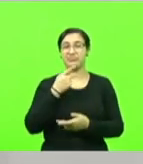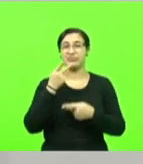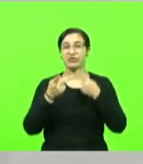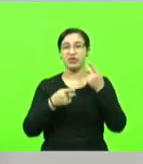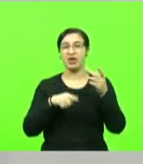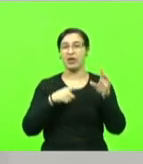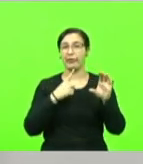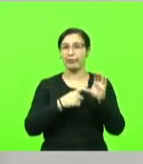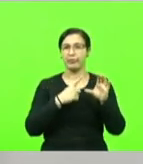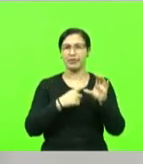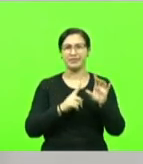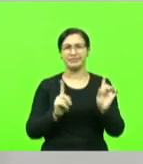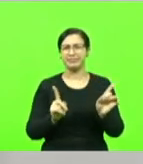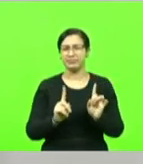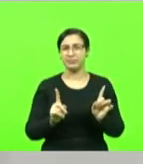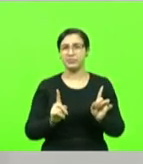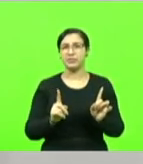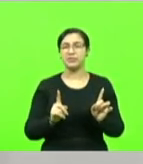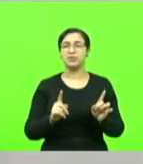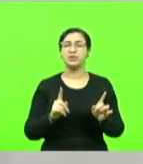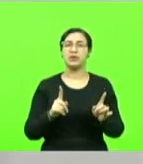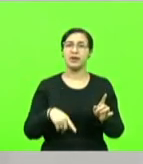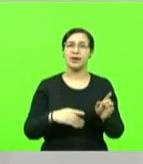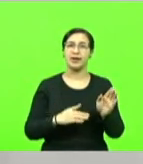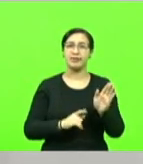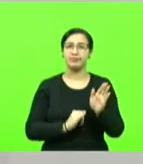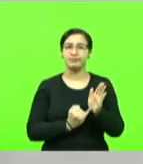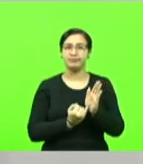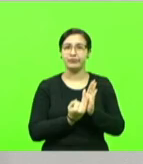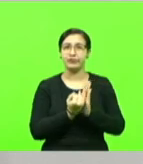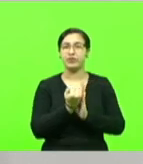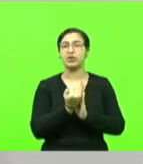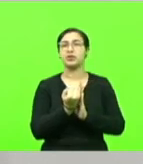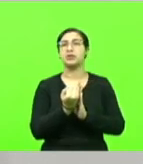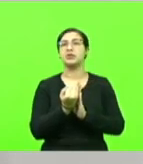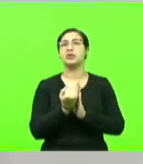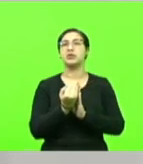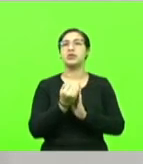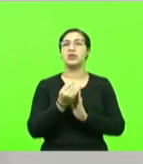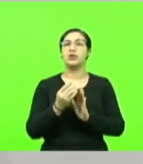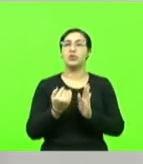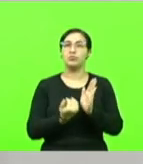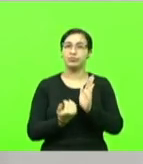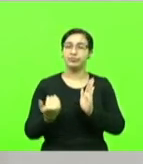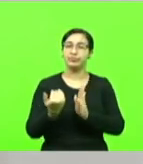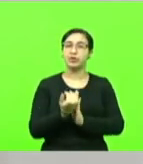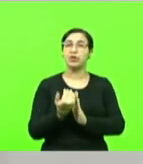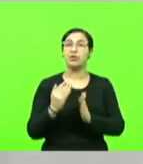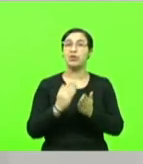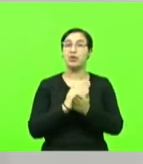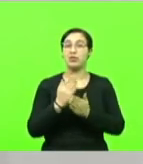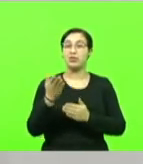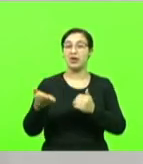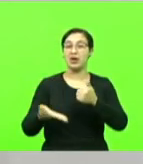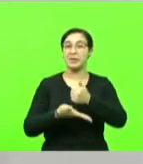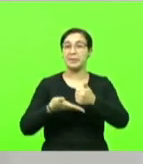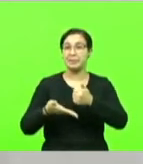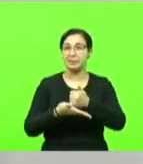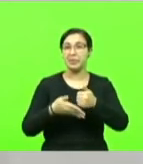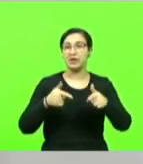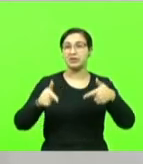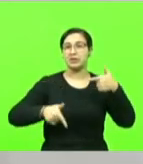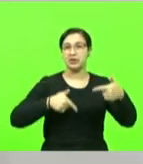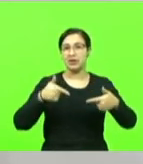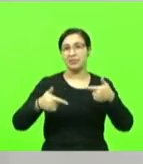E sim, vamos valorizar quem realmente sente lá na base a questão da